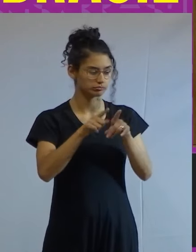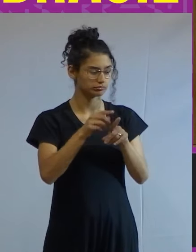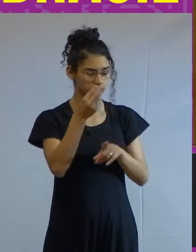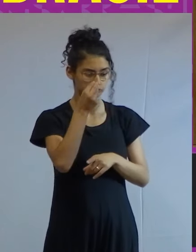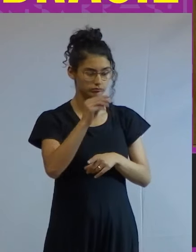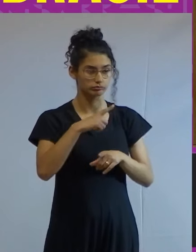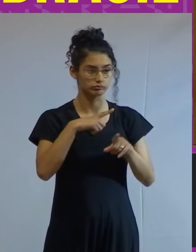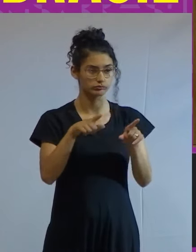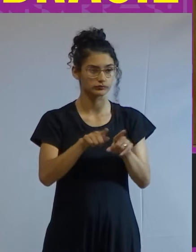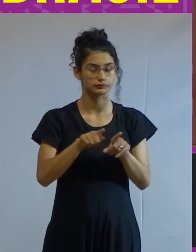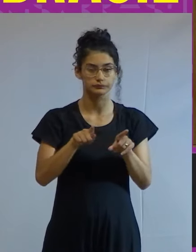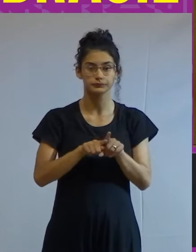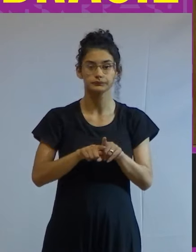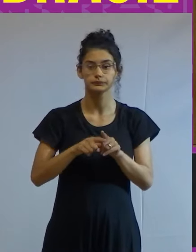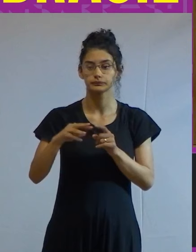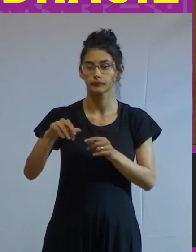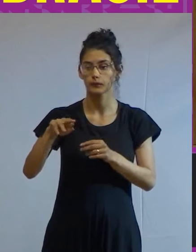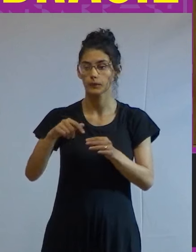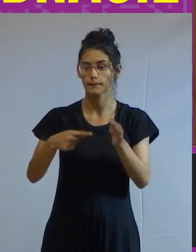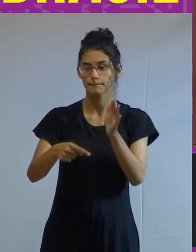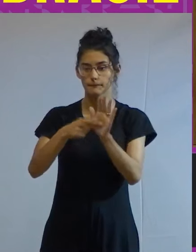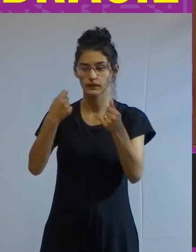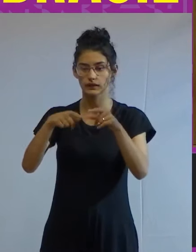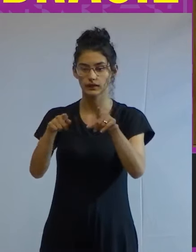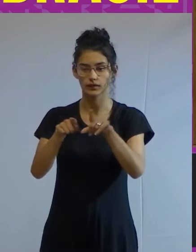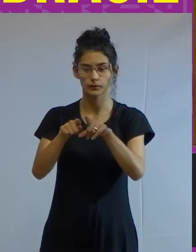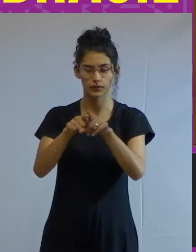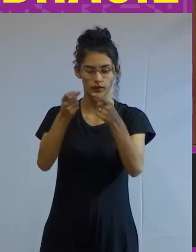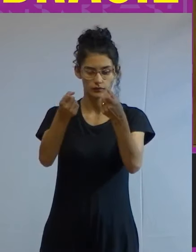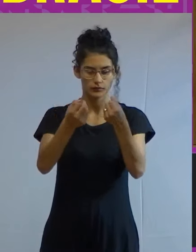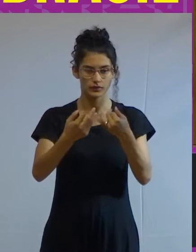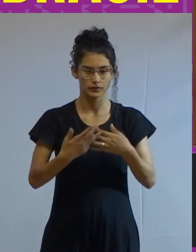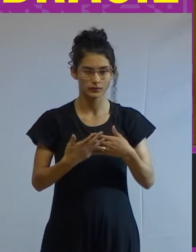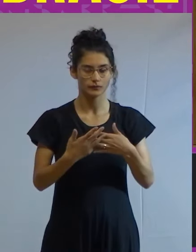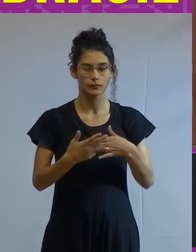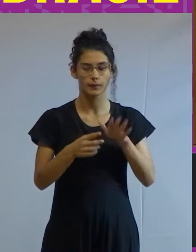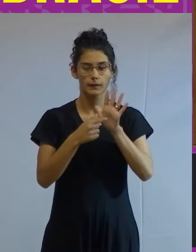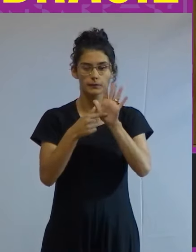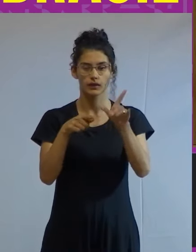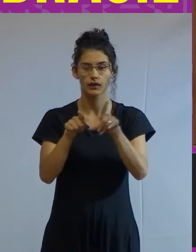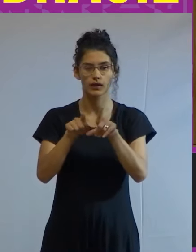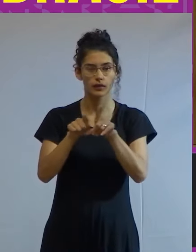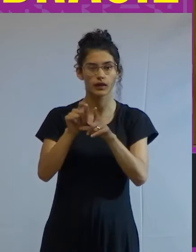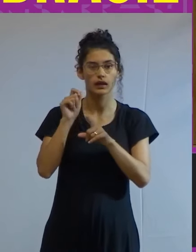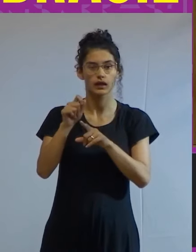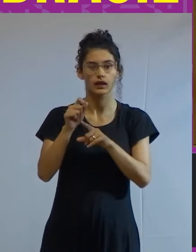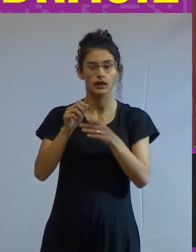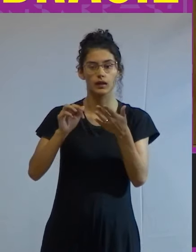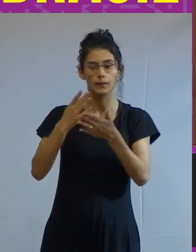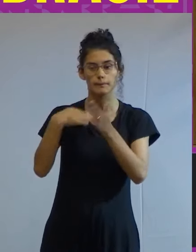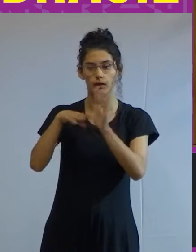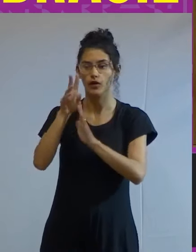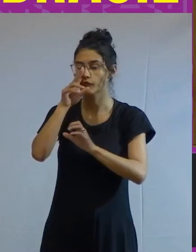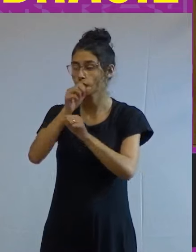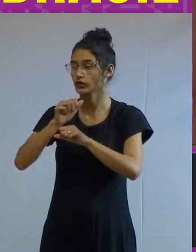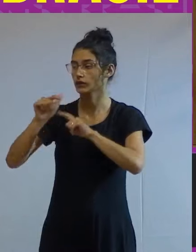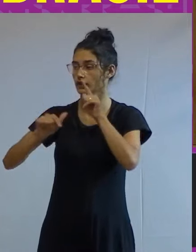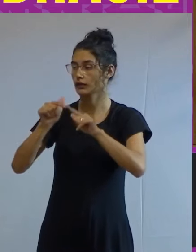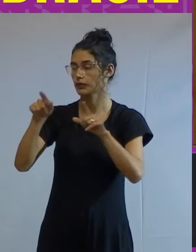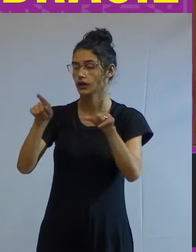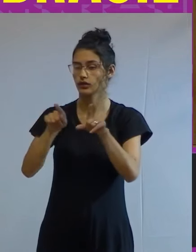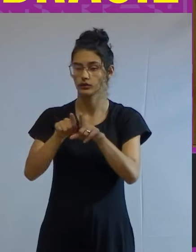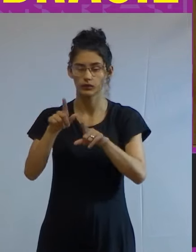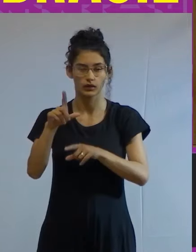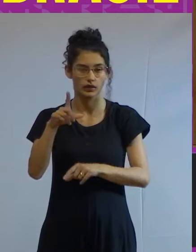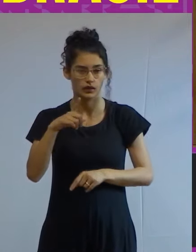pelo autor Marx torna precisa essa distinção ele indica aí que a mera existência da mercadoria força de